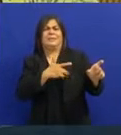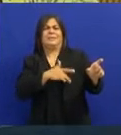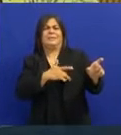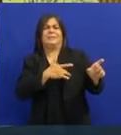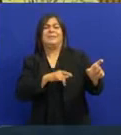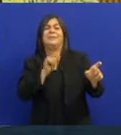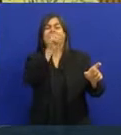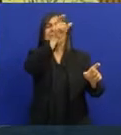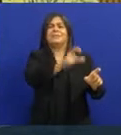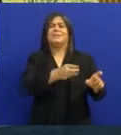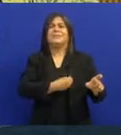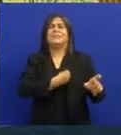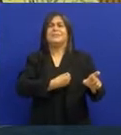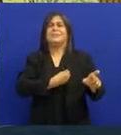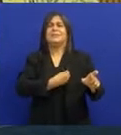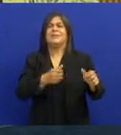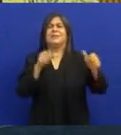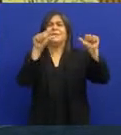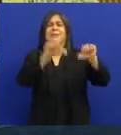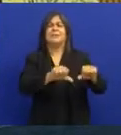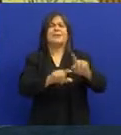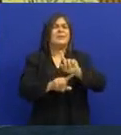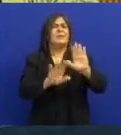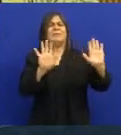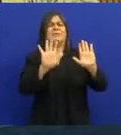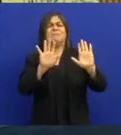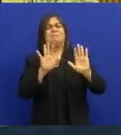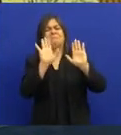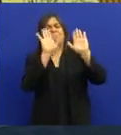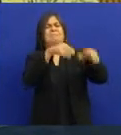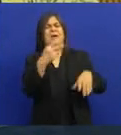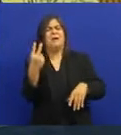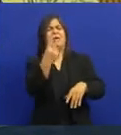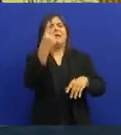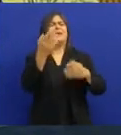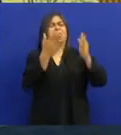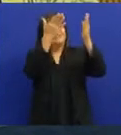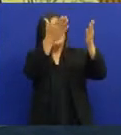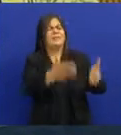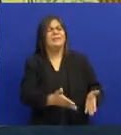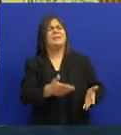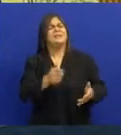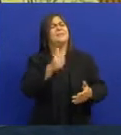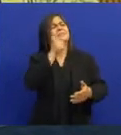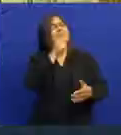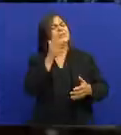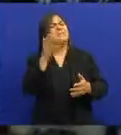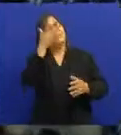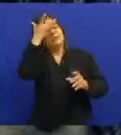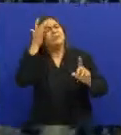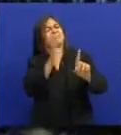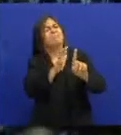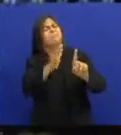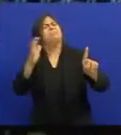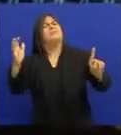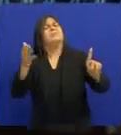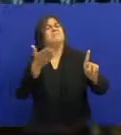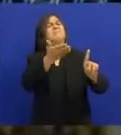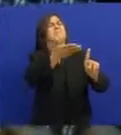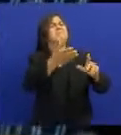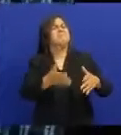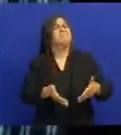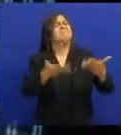porque a sua vida Para o povo não tinha mais valor Rosa Bela hoje não é mais querida